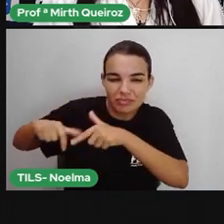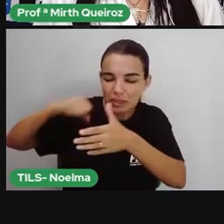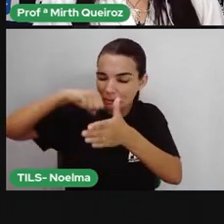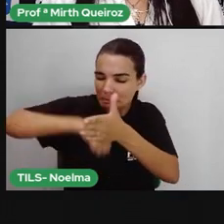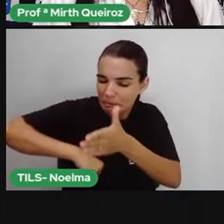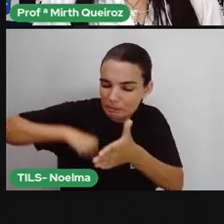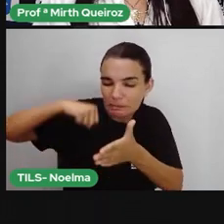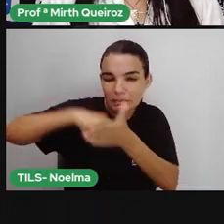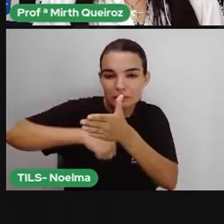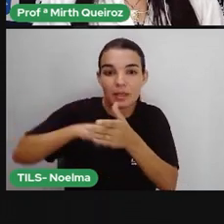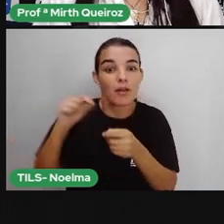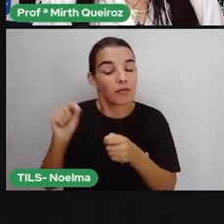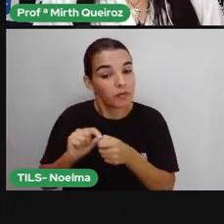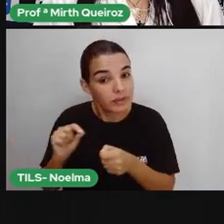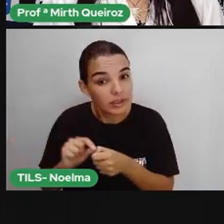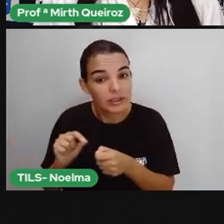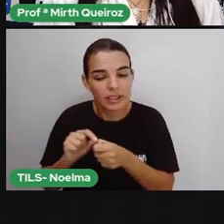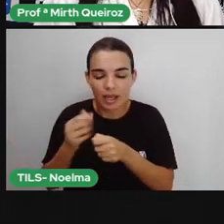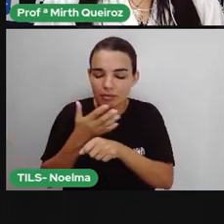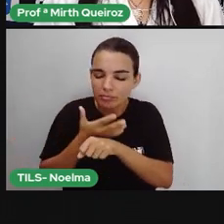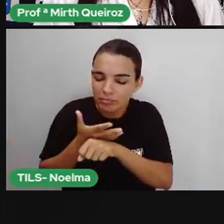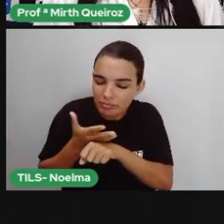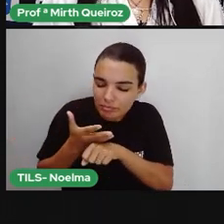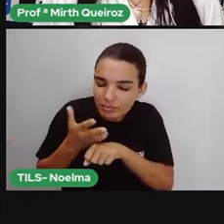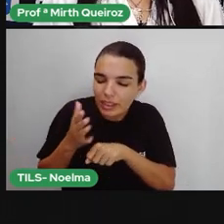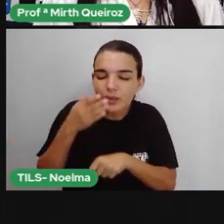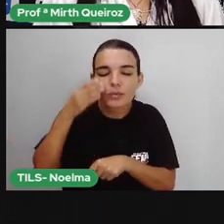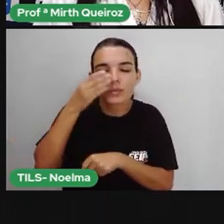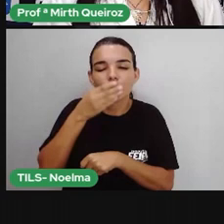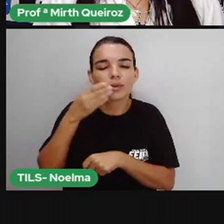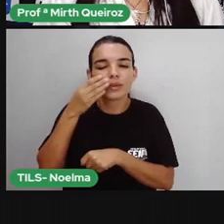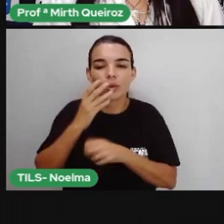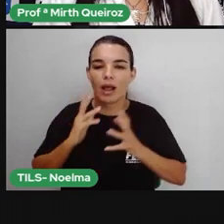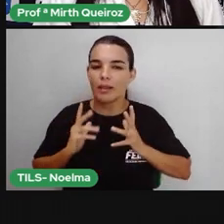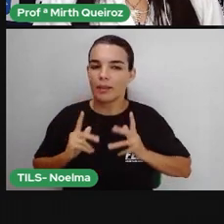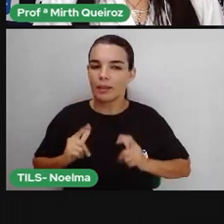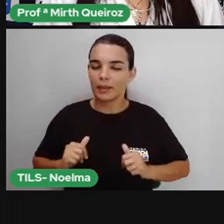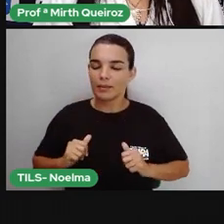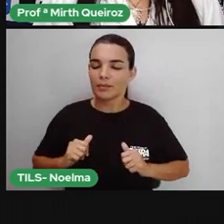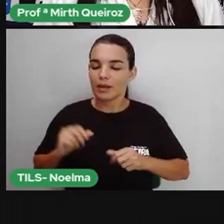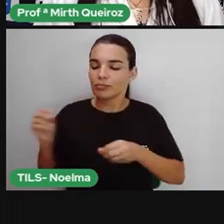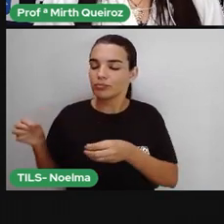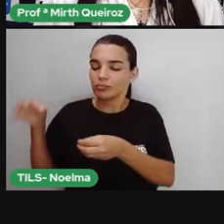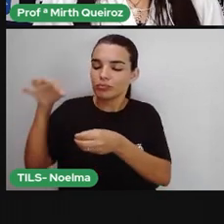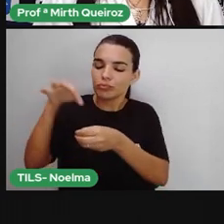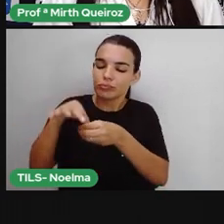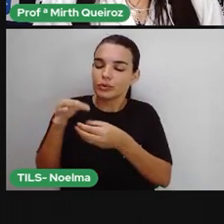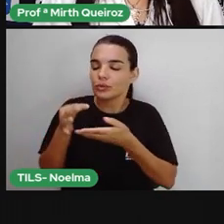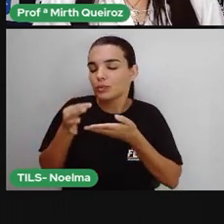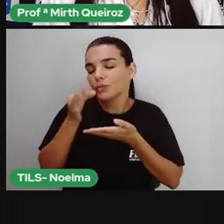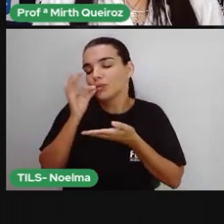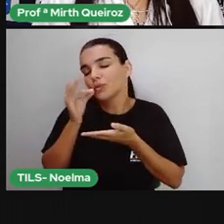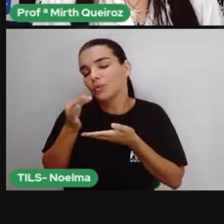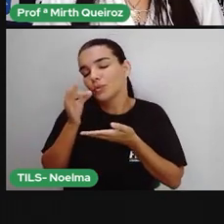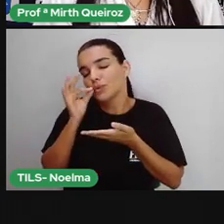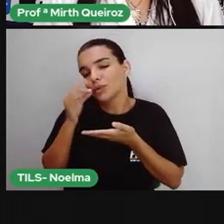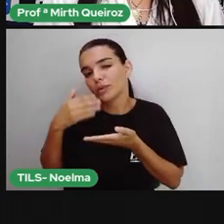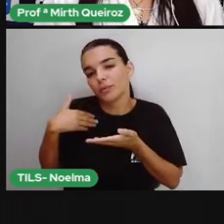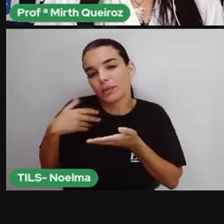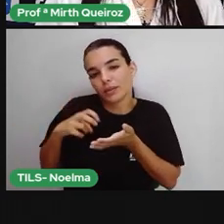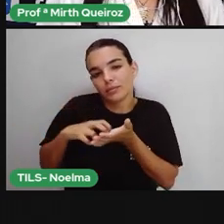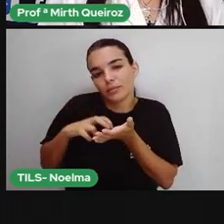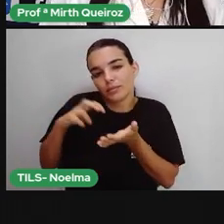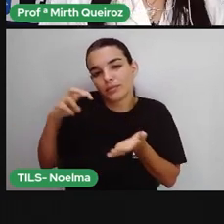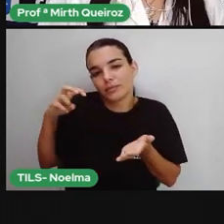produziram esse açúcar branco e puro, com que adoço meu café nesta manhã em Itanema.